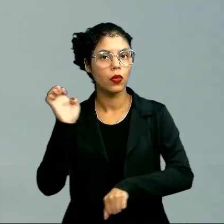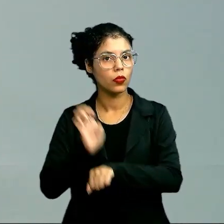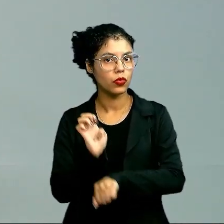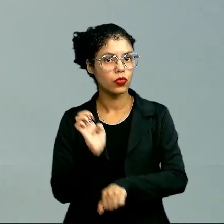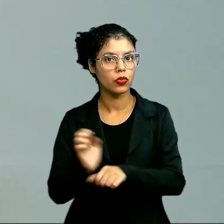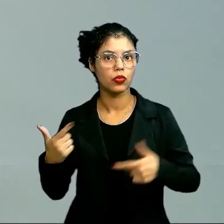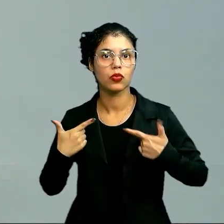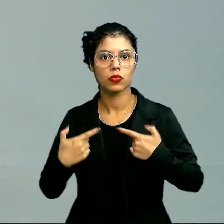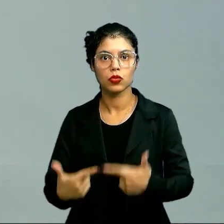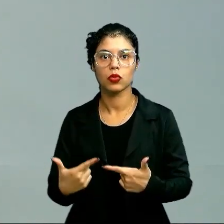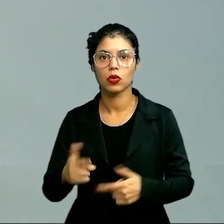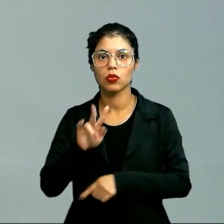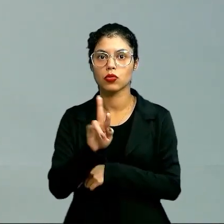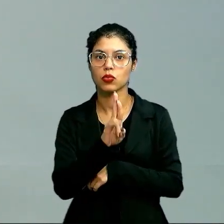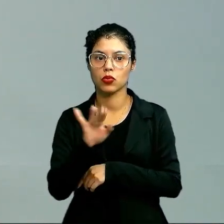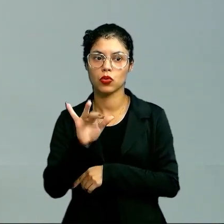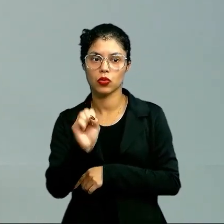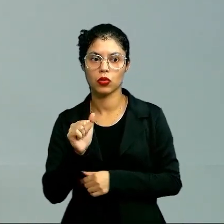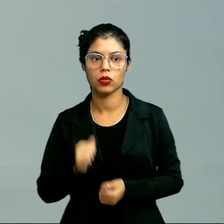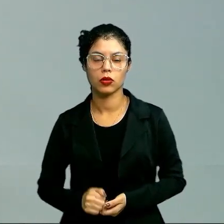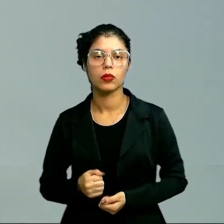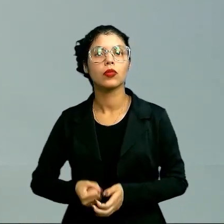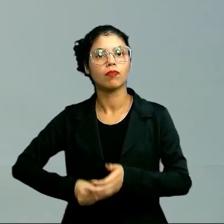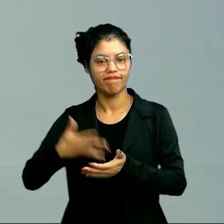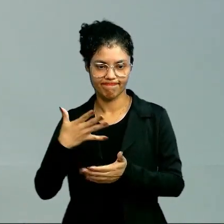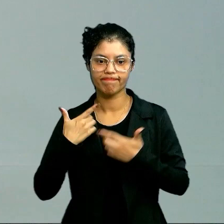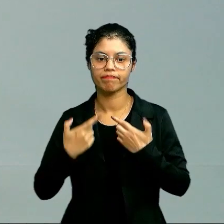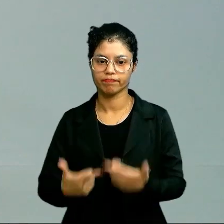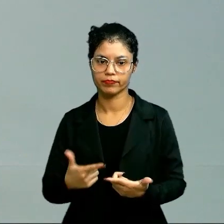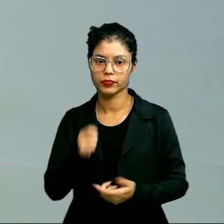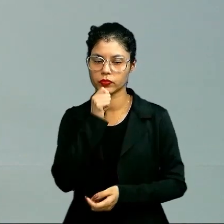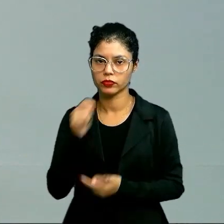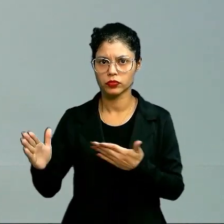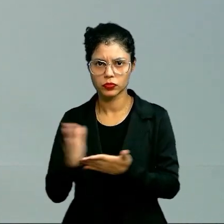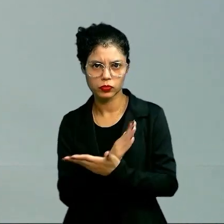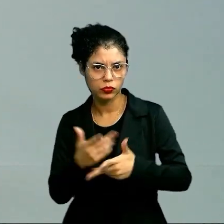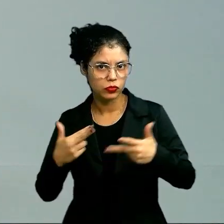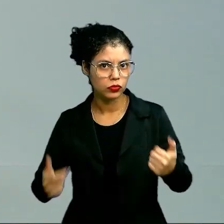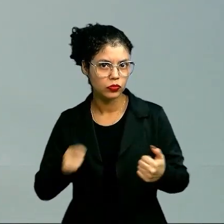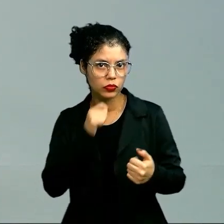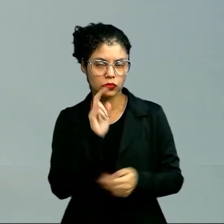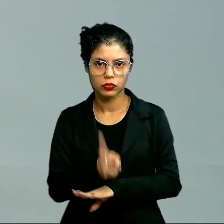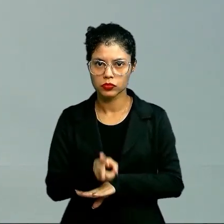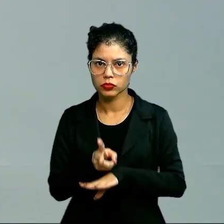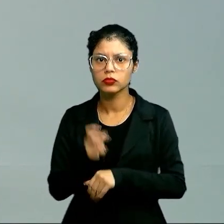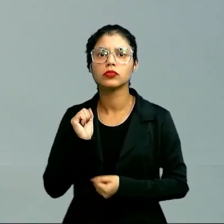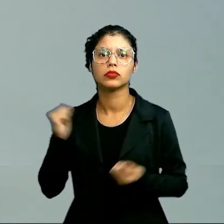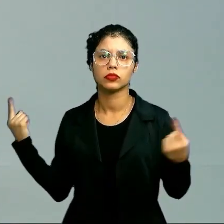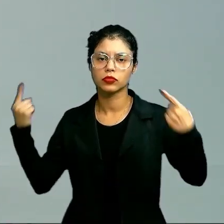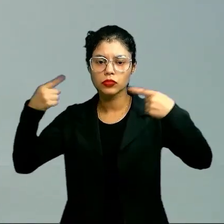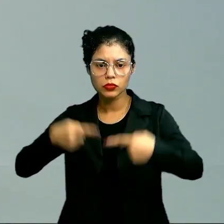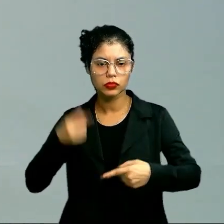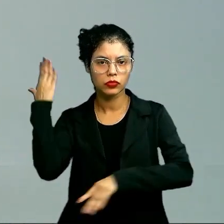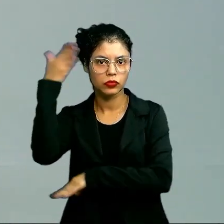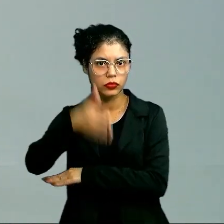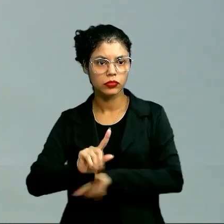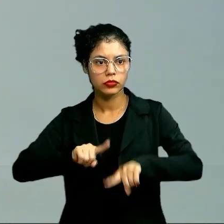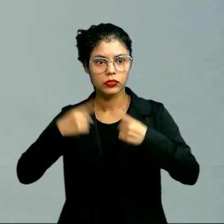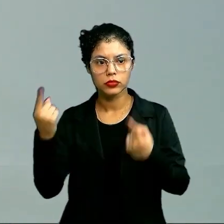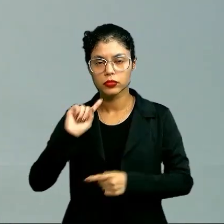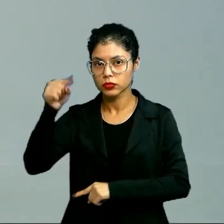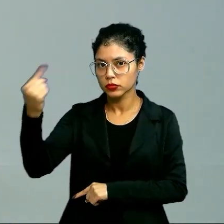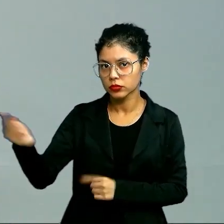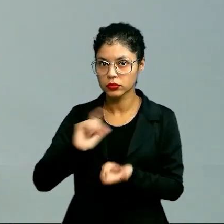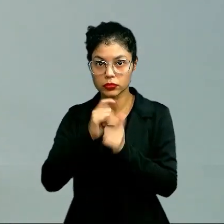de guerra de Hobbes é um pé de guerra também. Alguma coisa que não é sempre um enfrentamento direto, mas